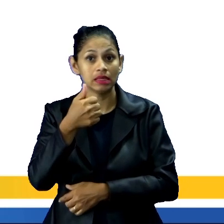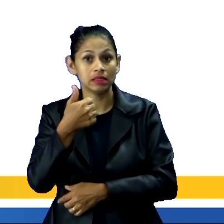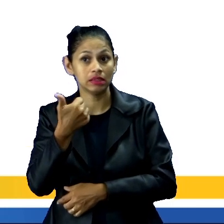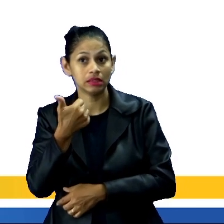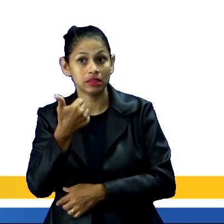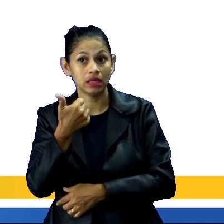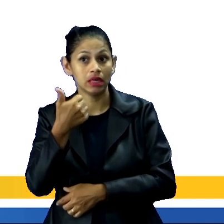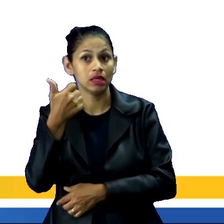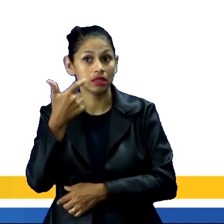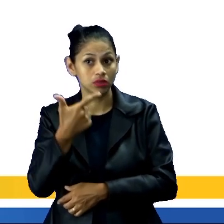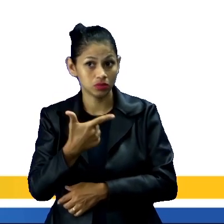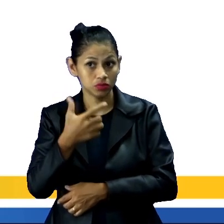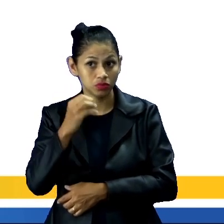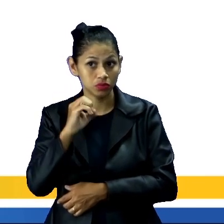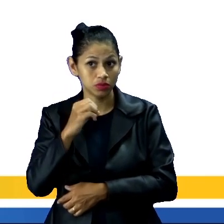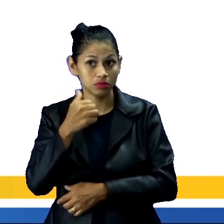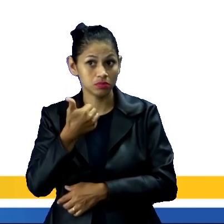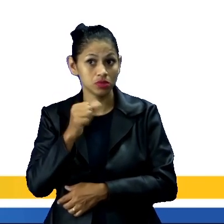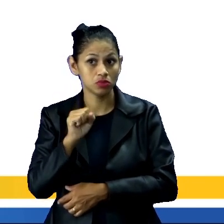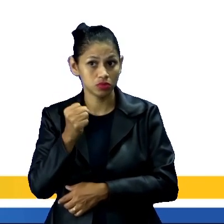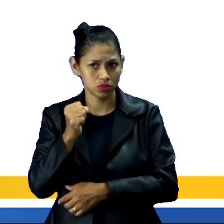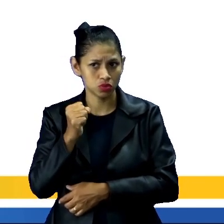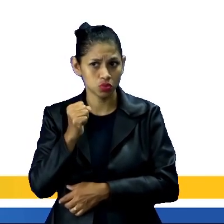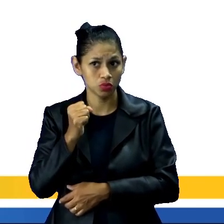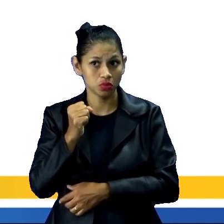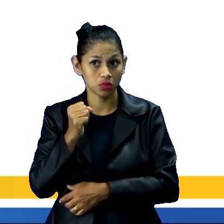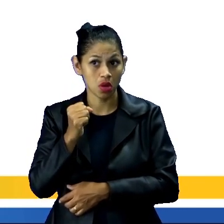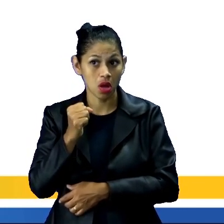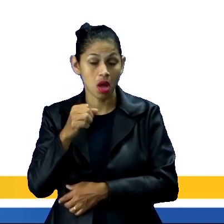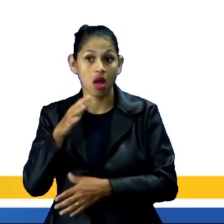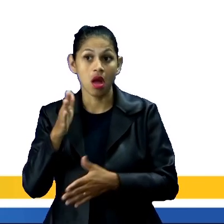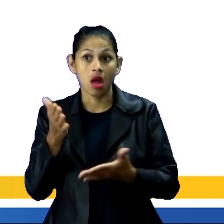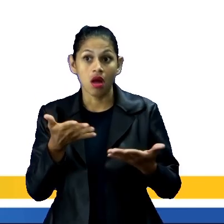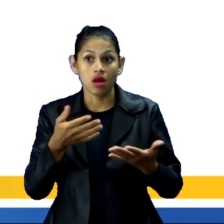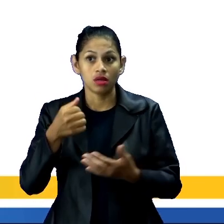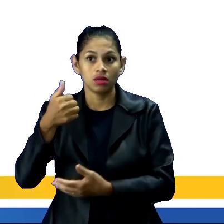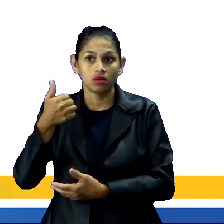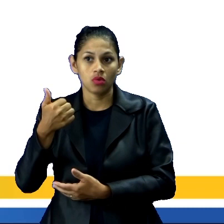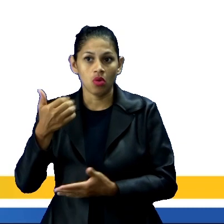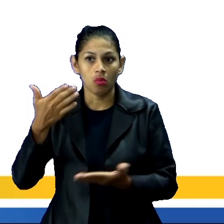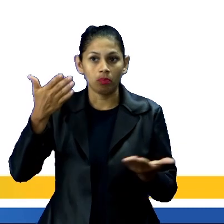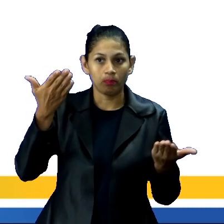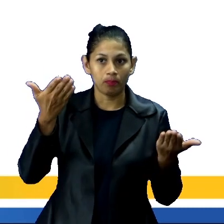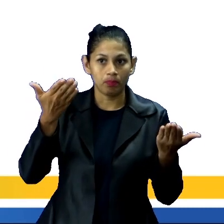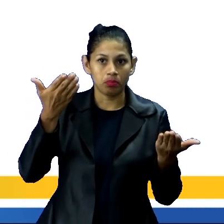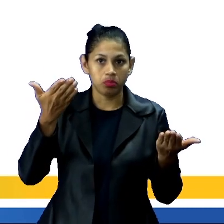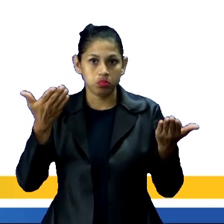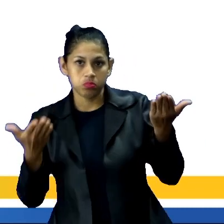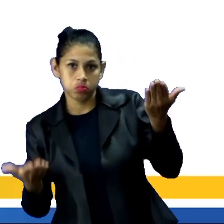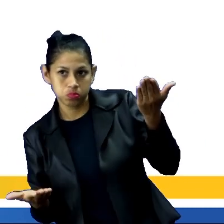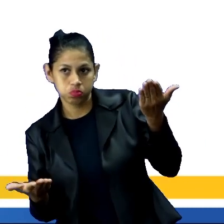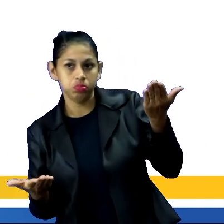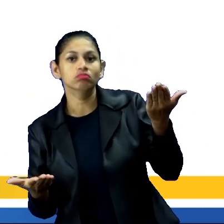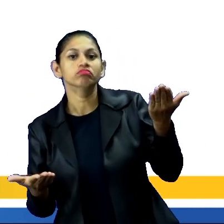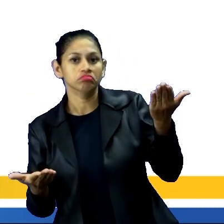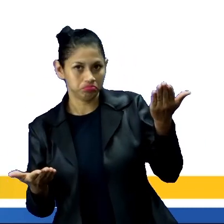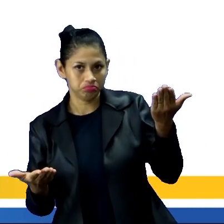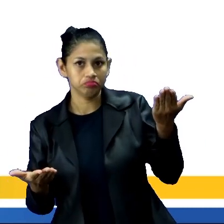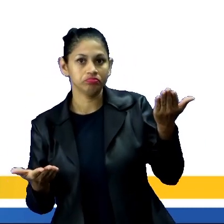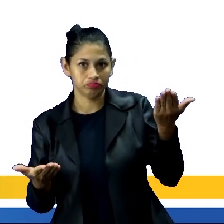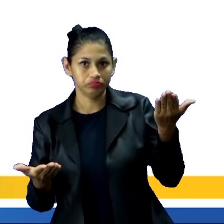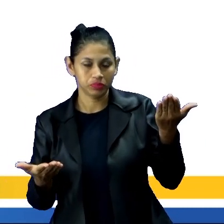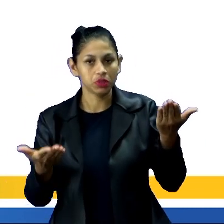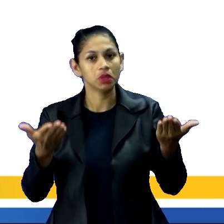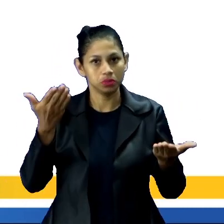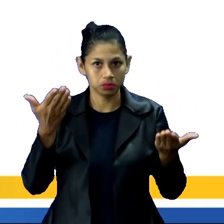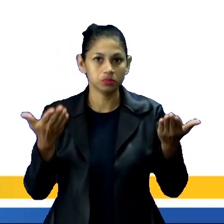refugiados. E em 2019 e 2020. Olha só a diferença que você vê na balança aí. Sendo